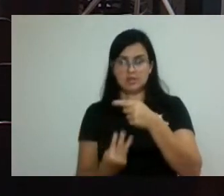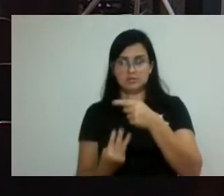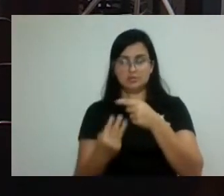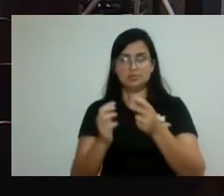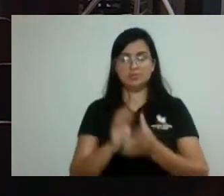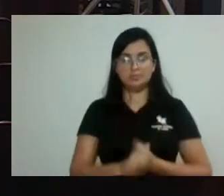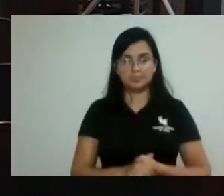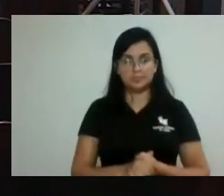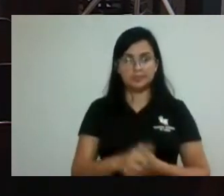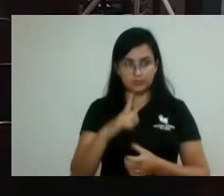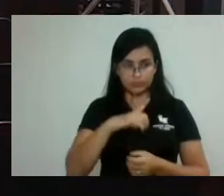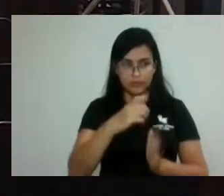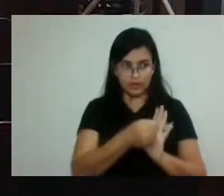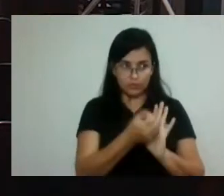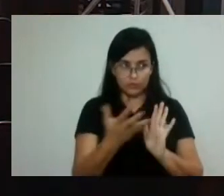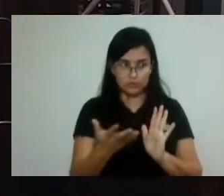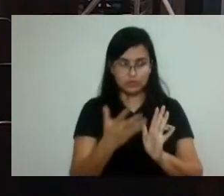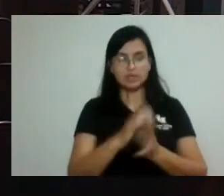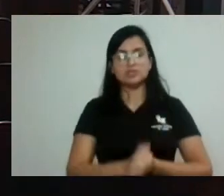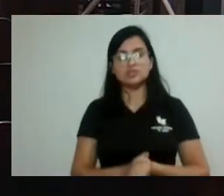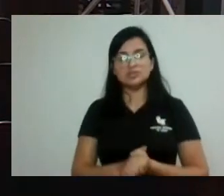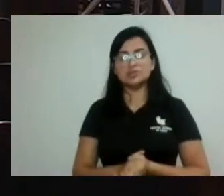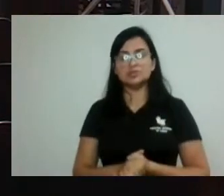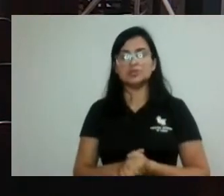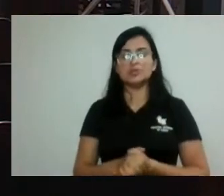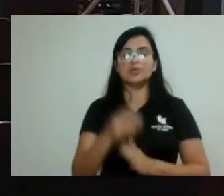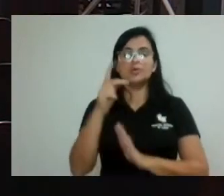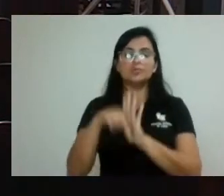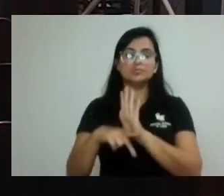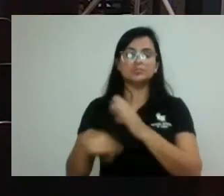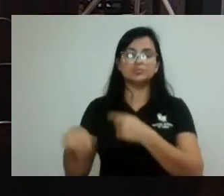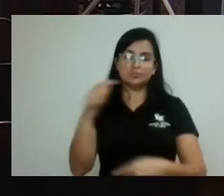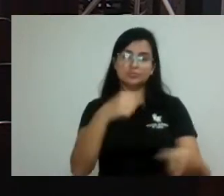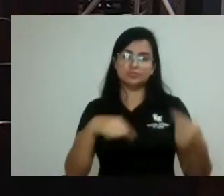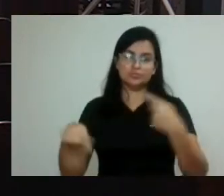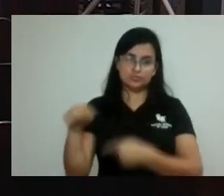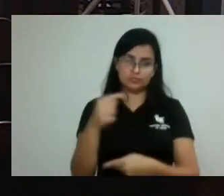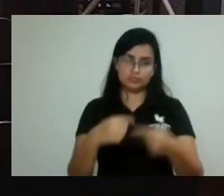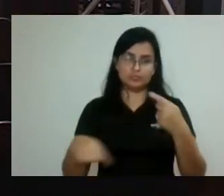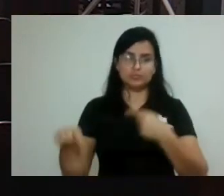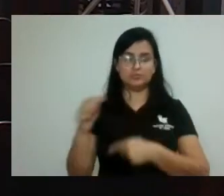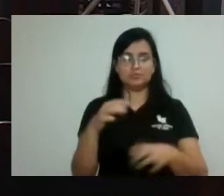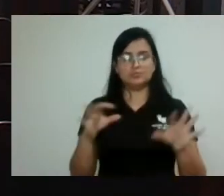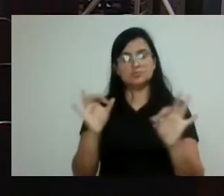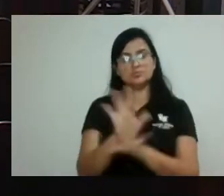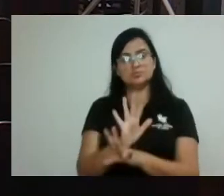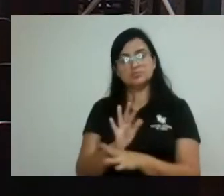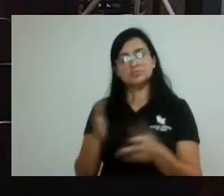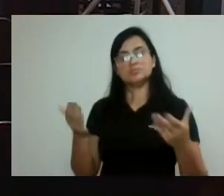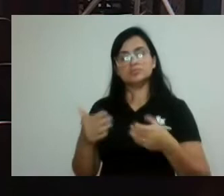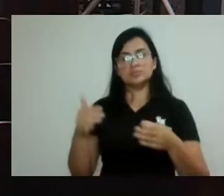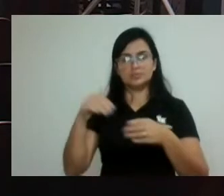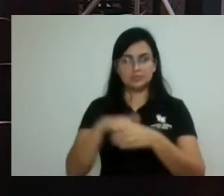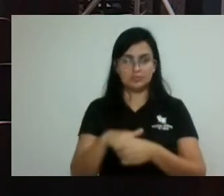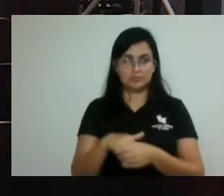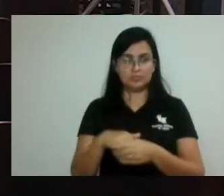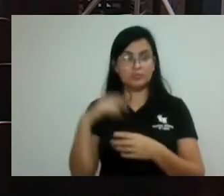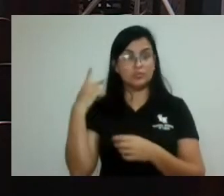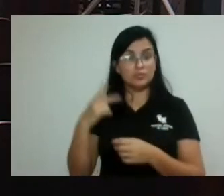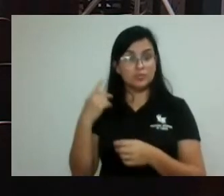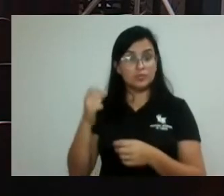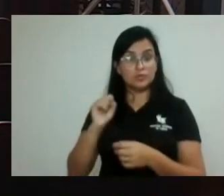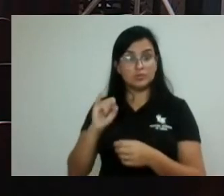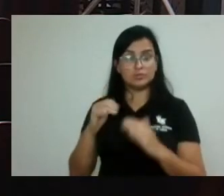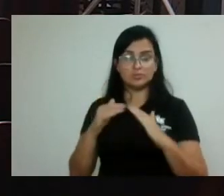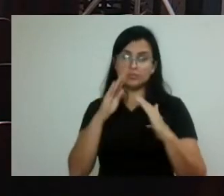Projeto em encontro sem discussão. É em discussão, encerrada a discussão e votação. Vereadores e vereadoras, concordam, permaneçam